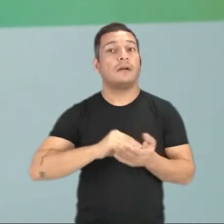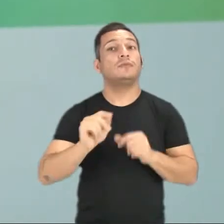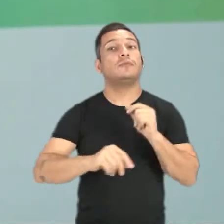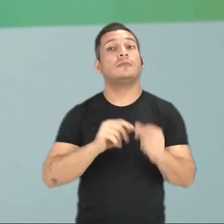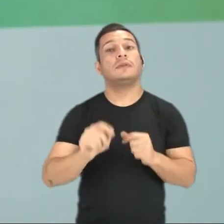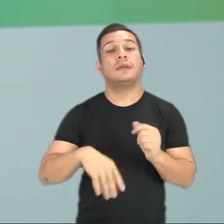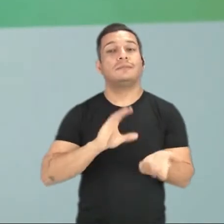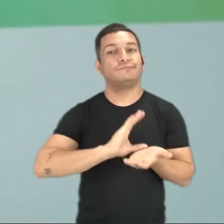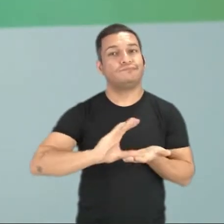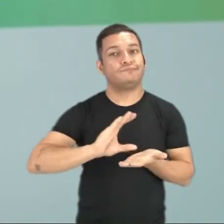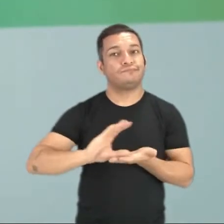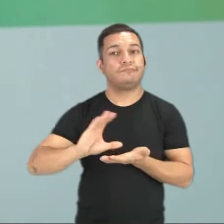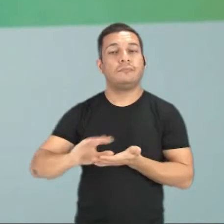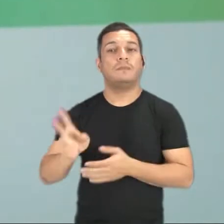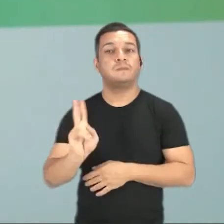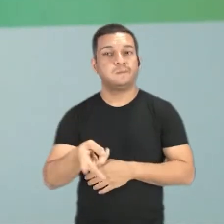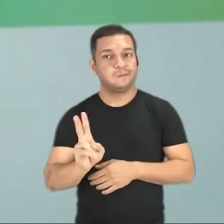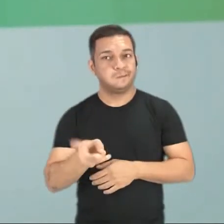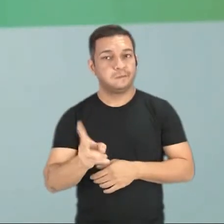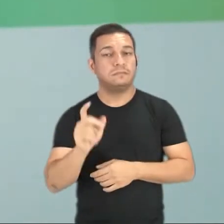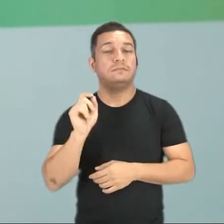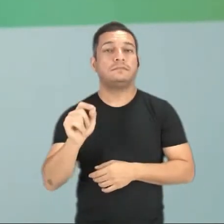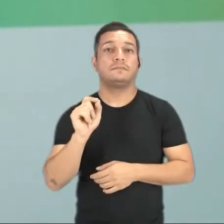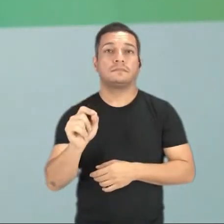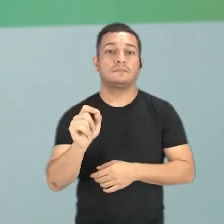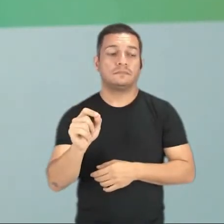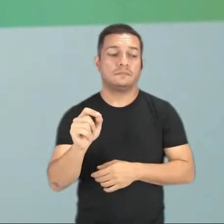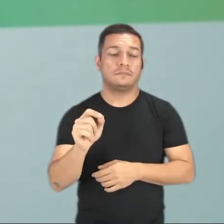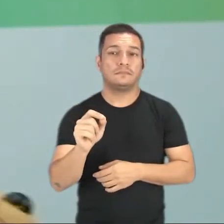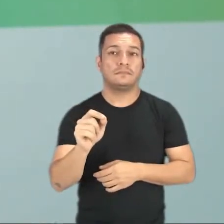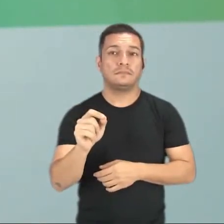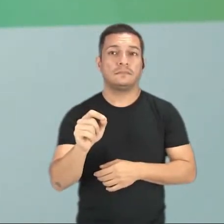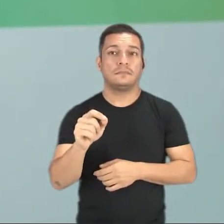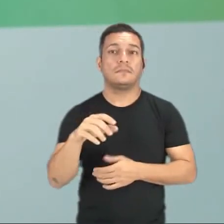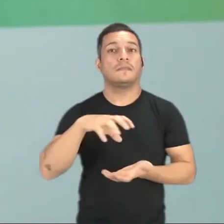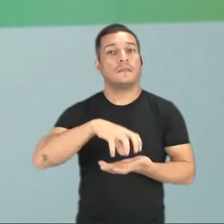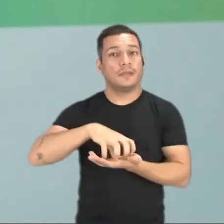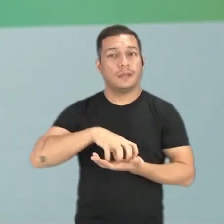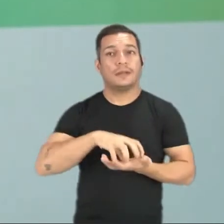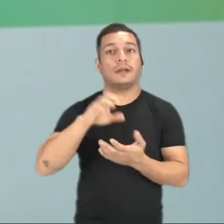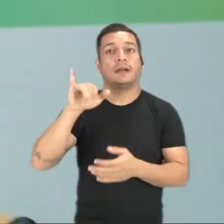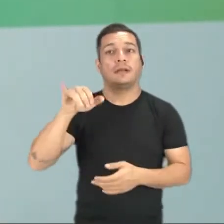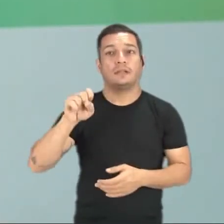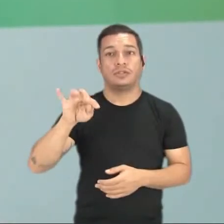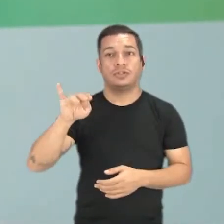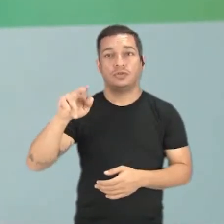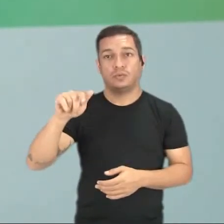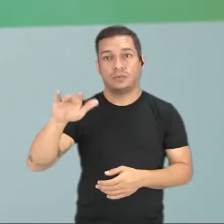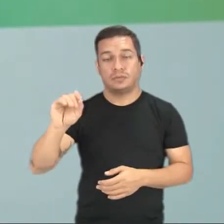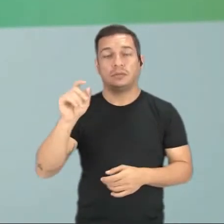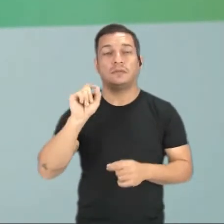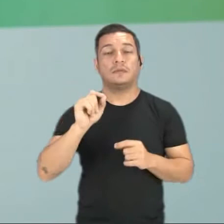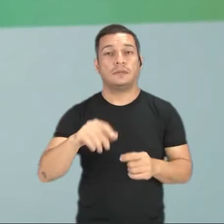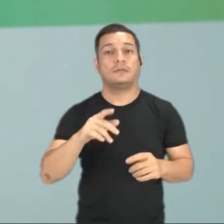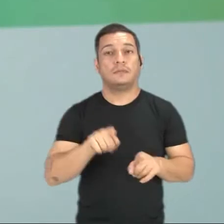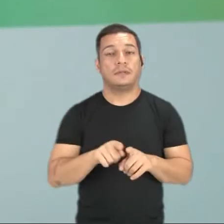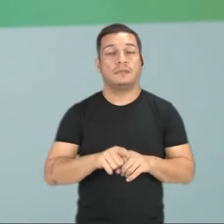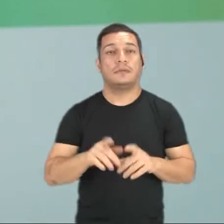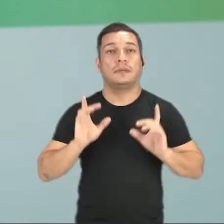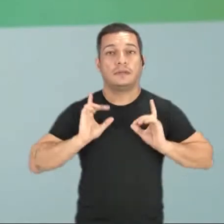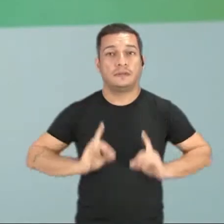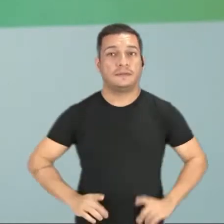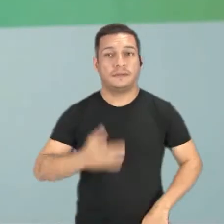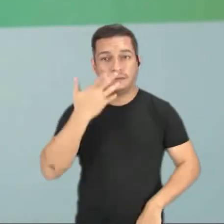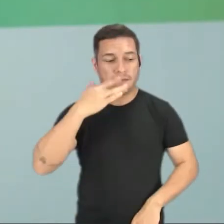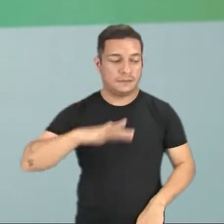verbas para manter a instituição e tratar a deficiência das crianças, que